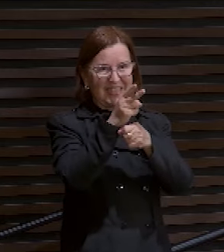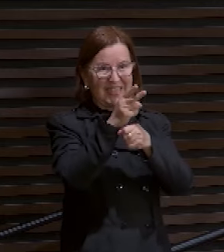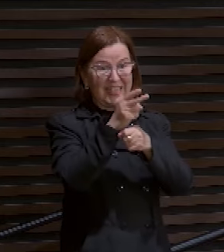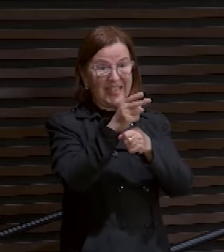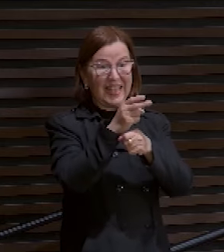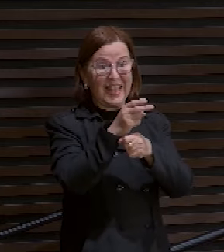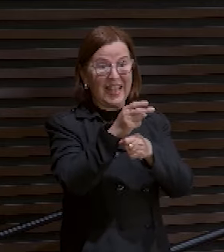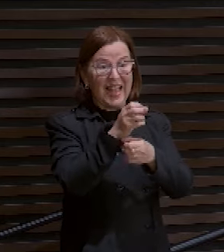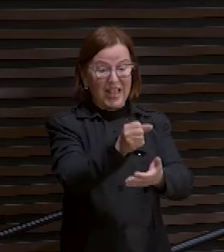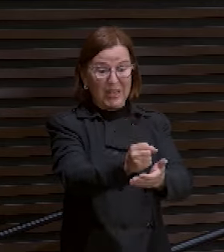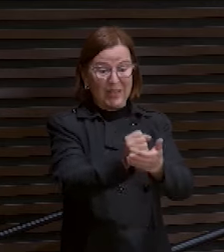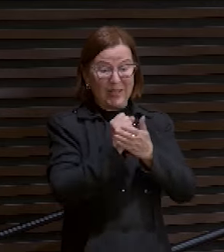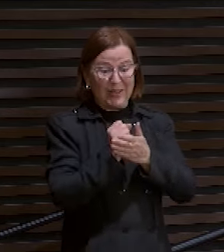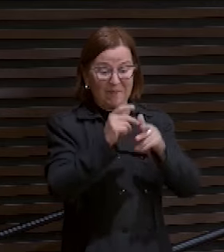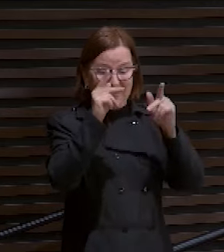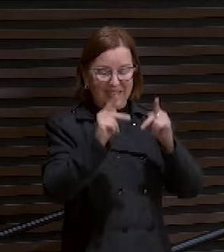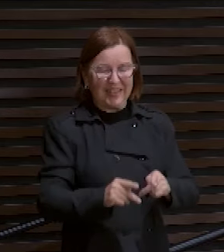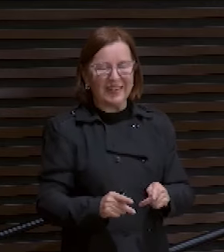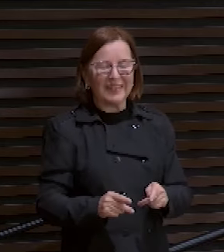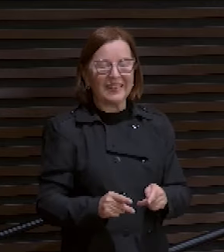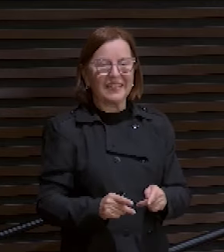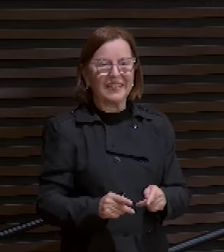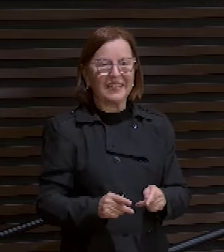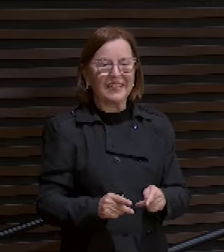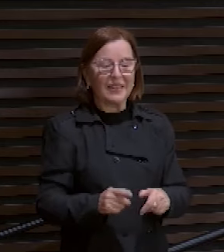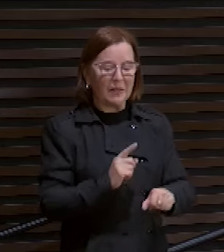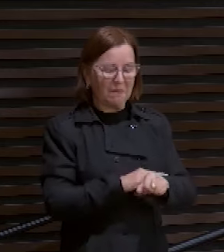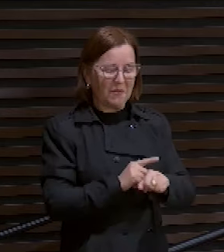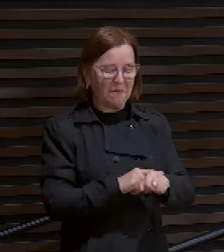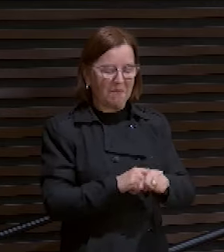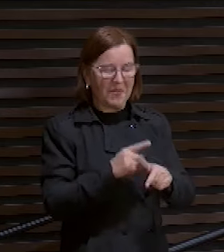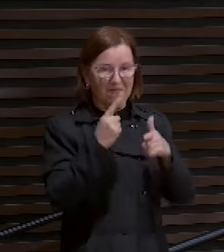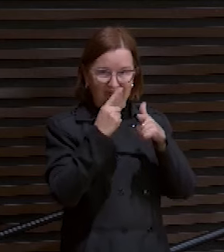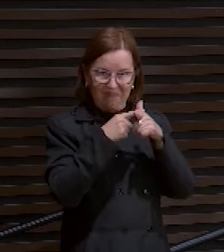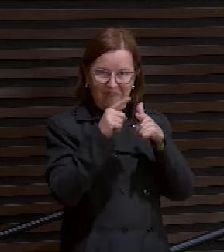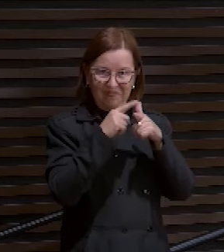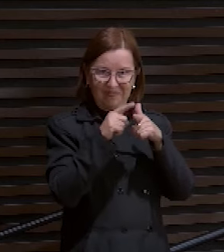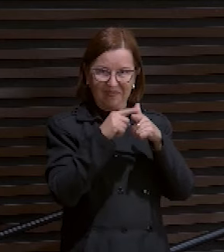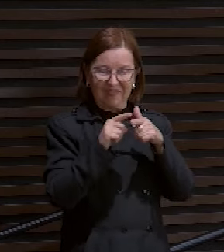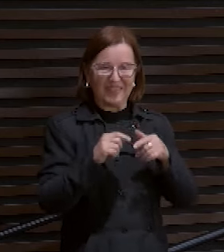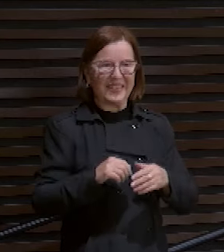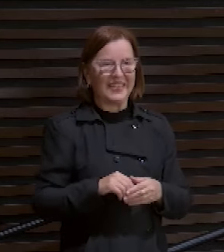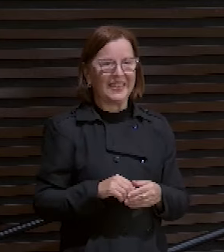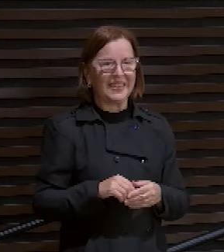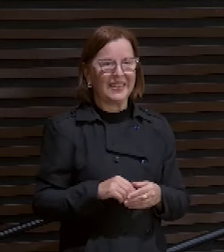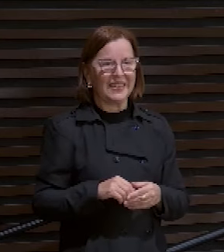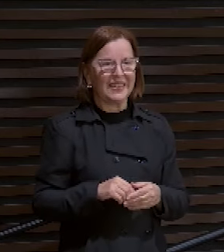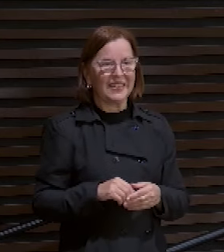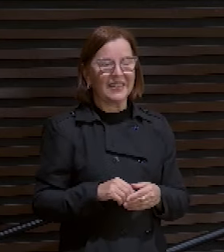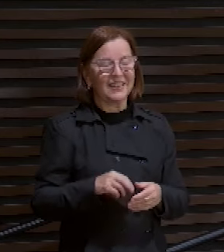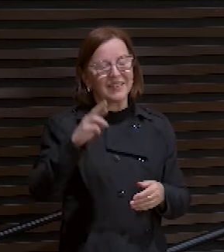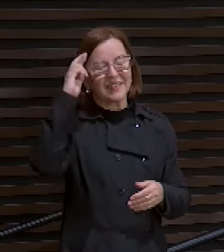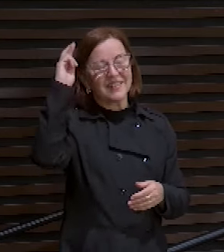Socorro bem presente nas tribulações. Olha, na tribulação ele é o quê?